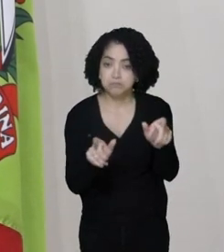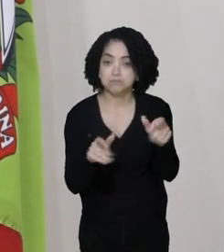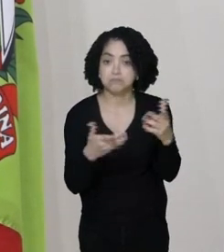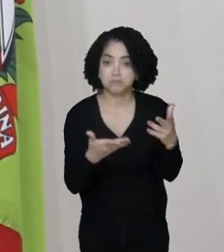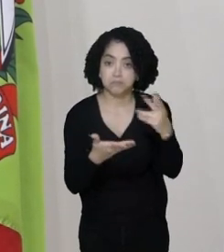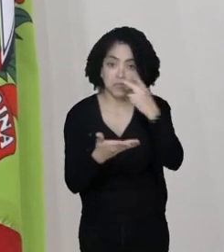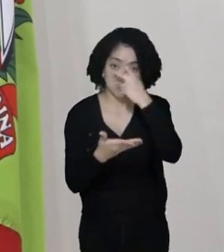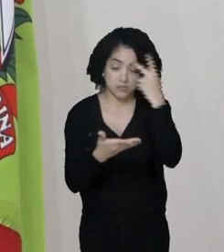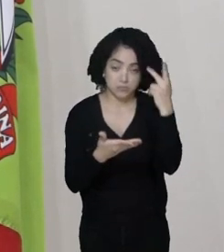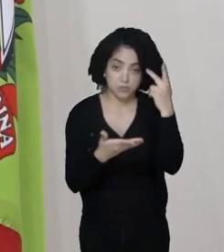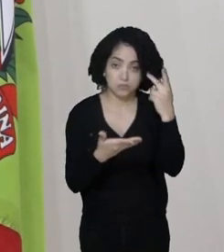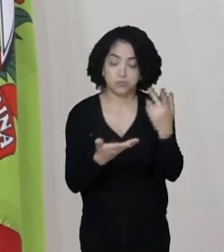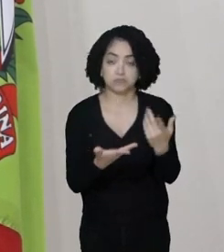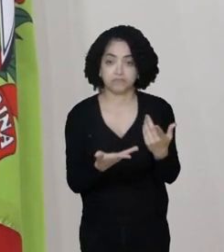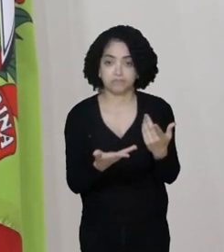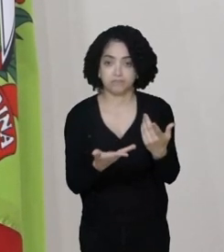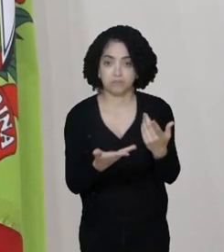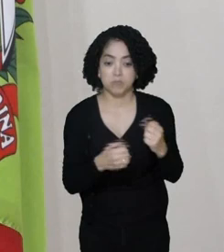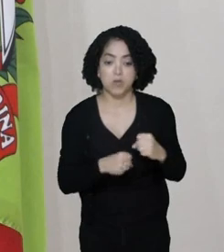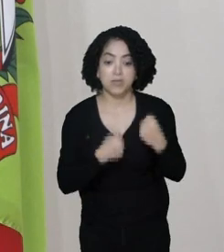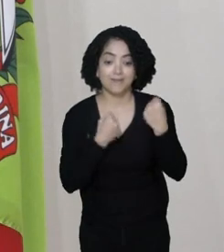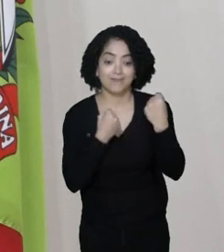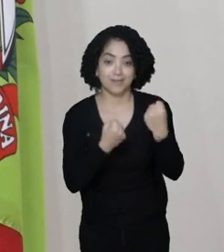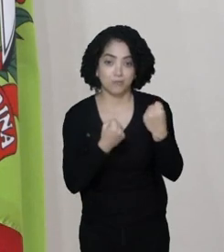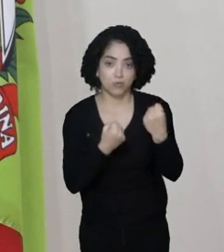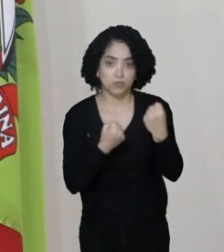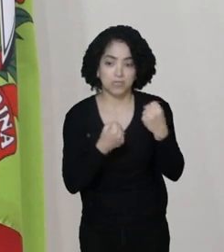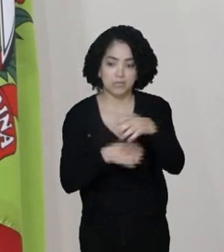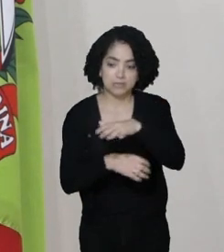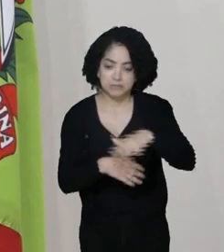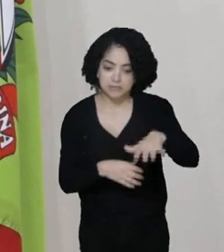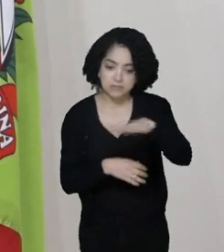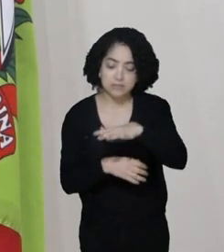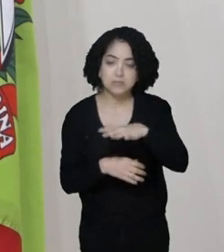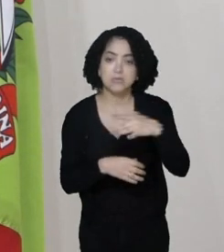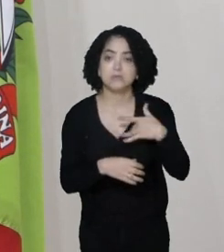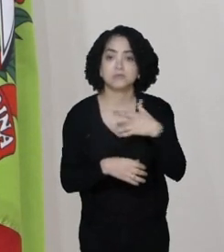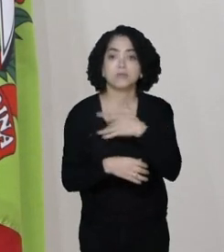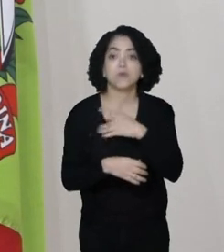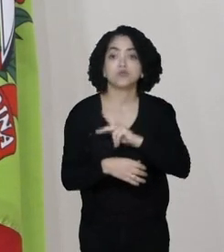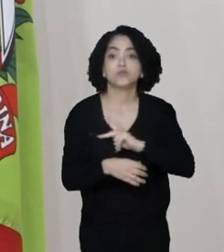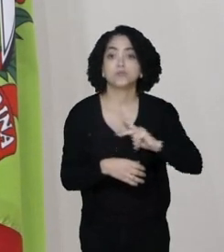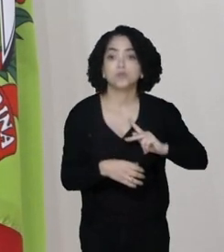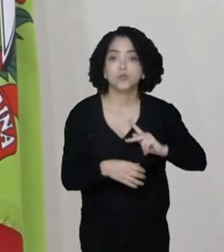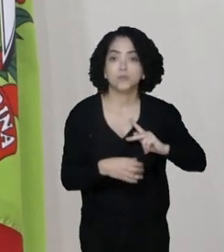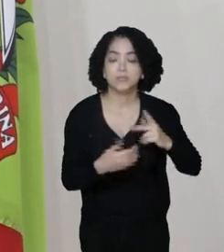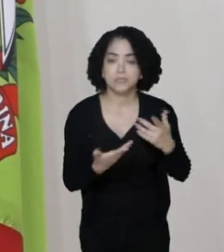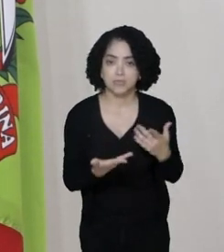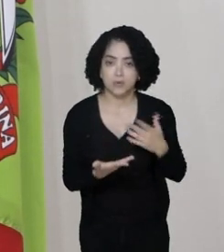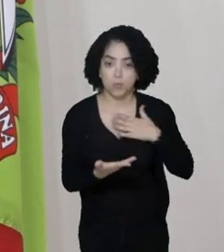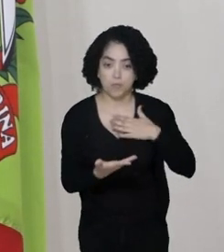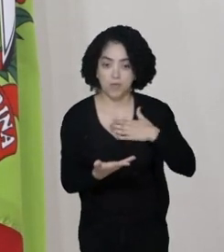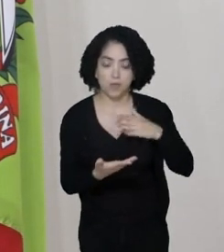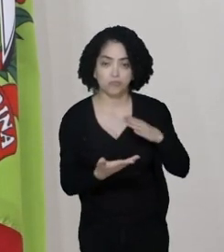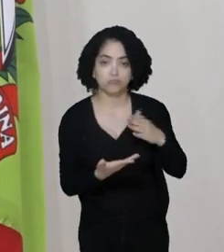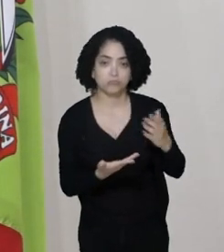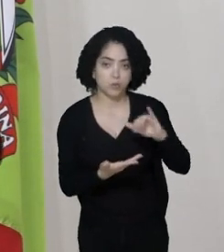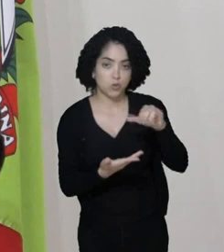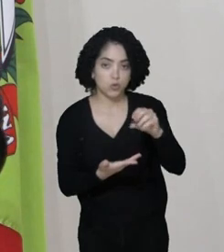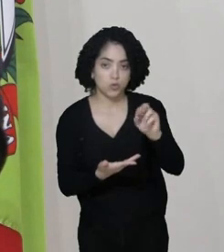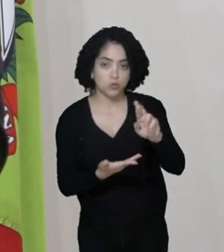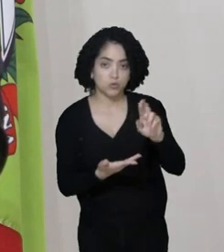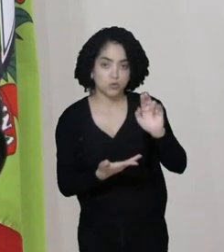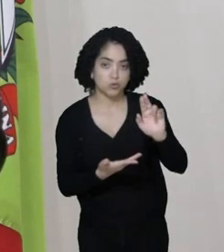falam em fortalecer a saúde pública regional. Quero falar aqui do meu candidato, o senador Jorginho Melo,